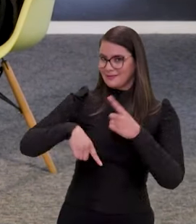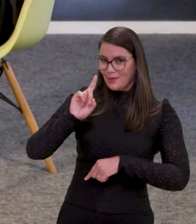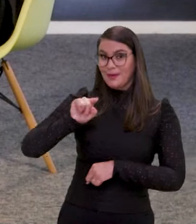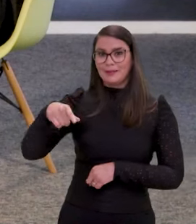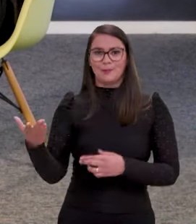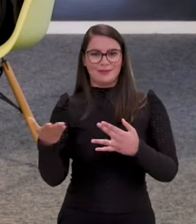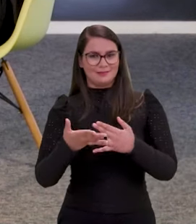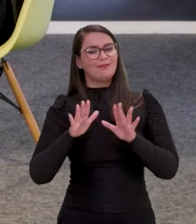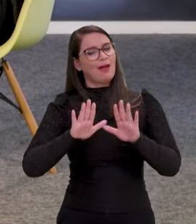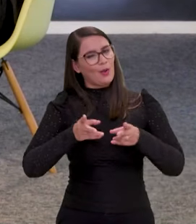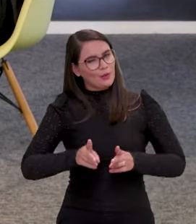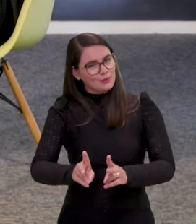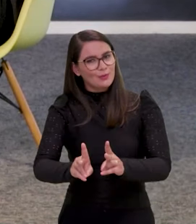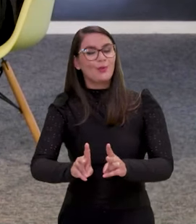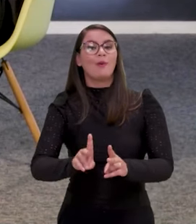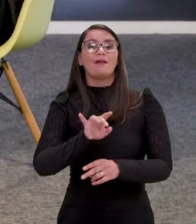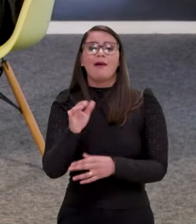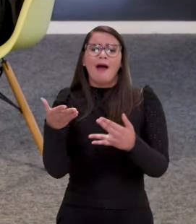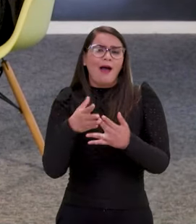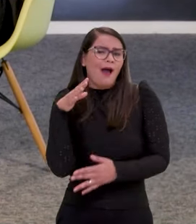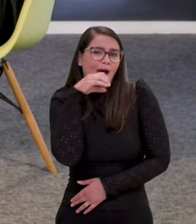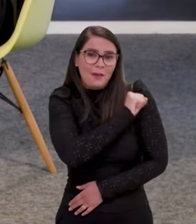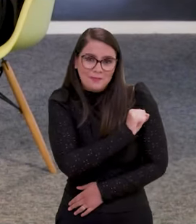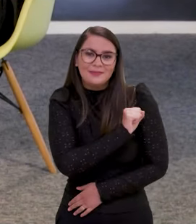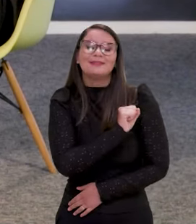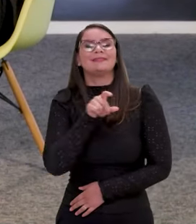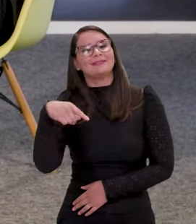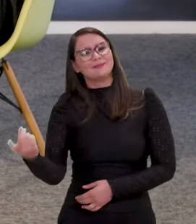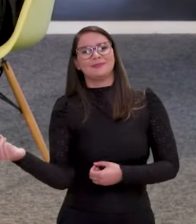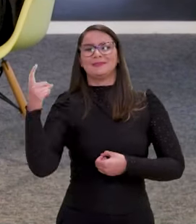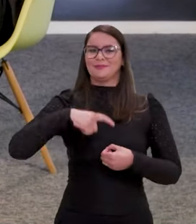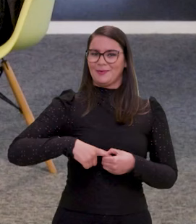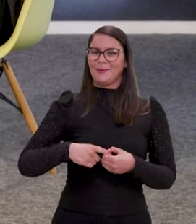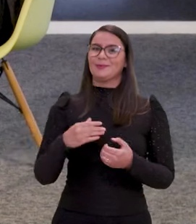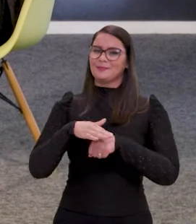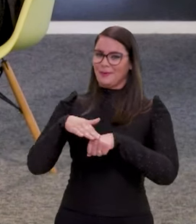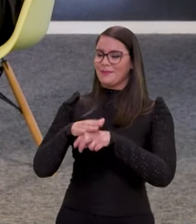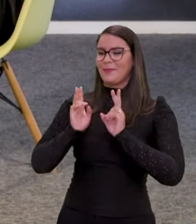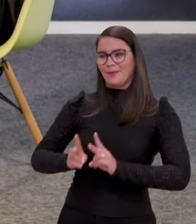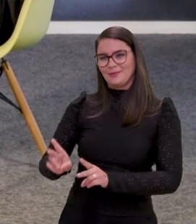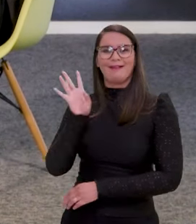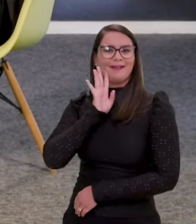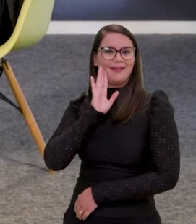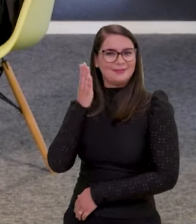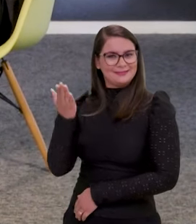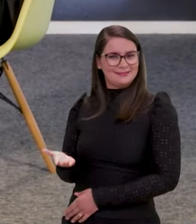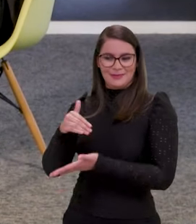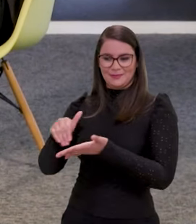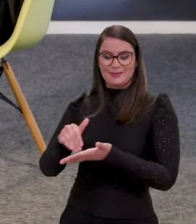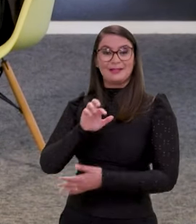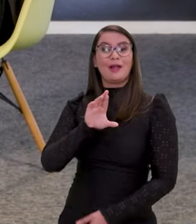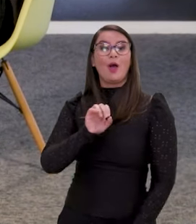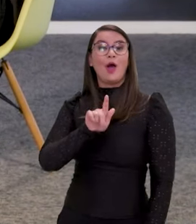falar do desenrola logo depois do intervalo, viu, gente? Não saia daí. A gente vai fazer um break rapidinho e volta já já para terminar de conversar essa